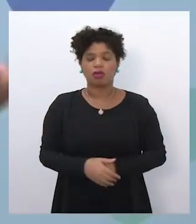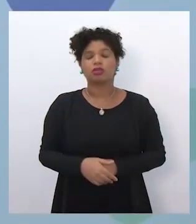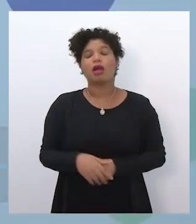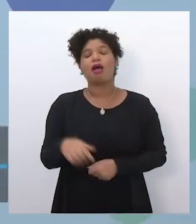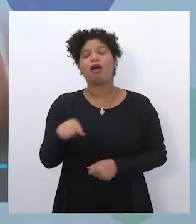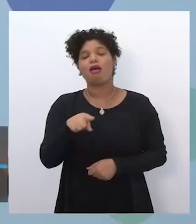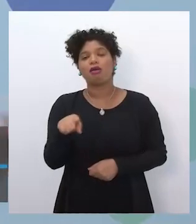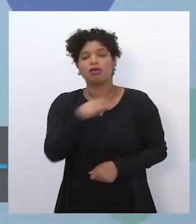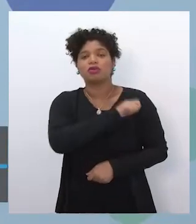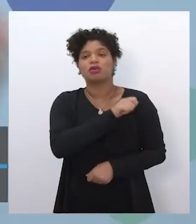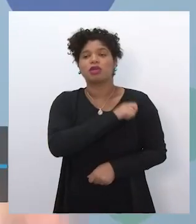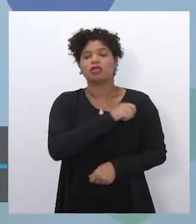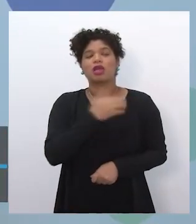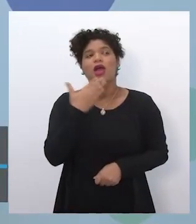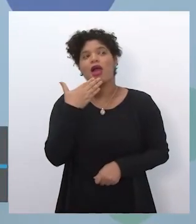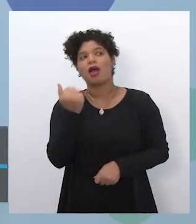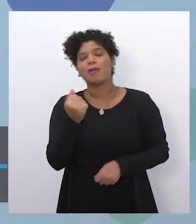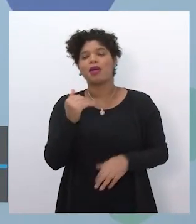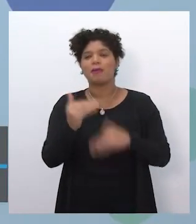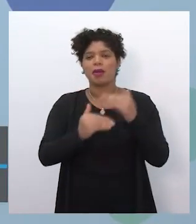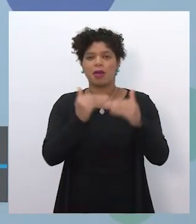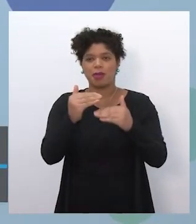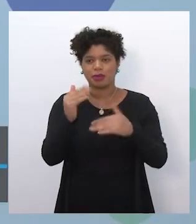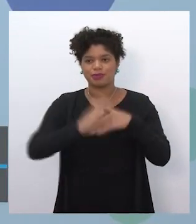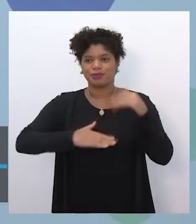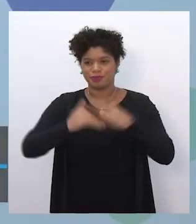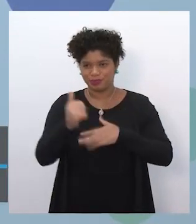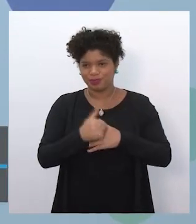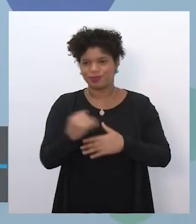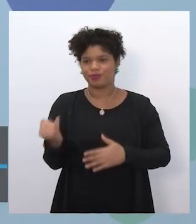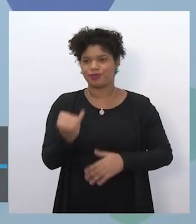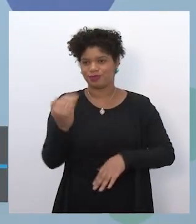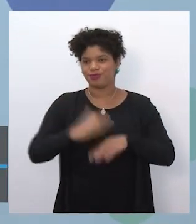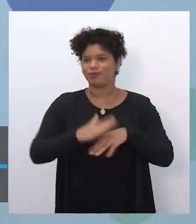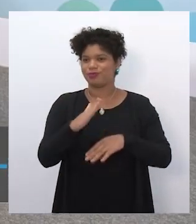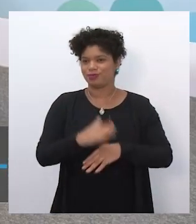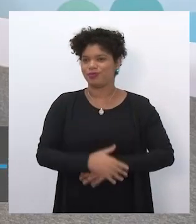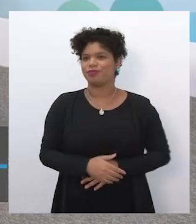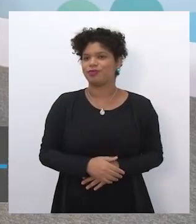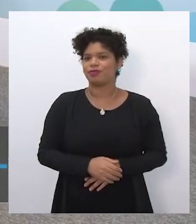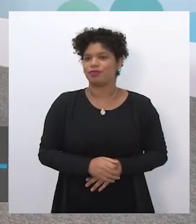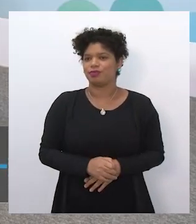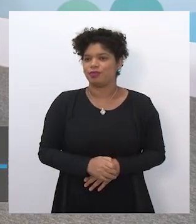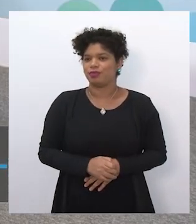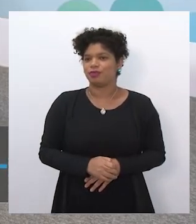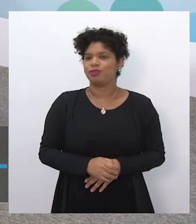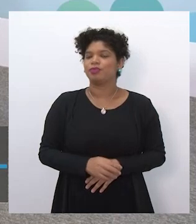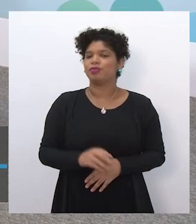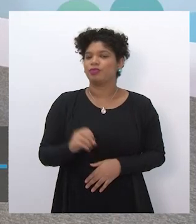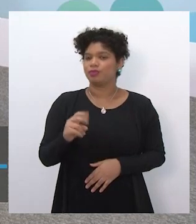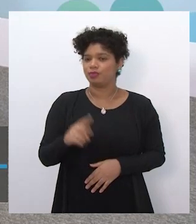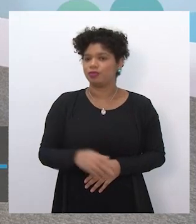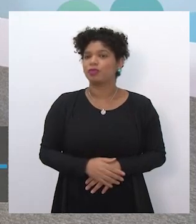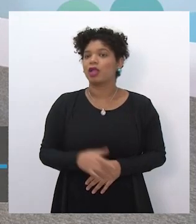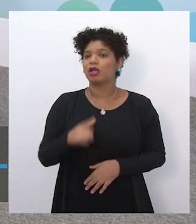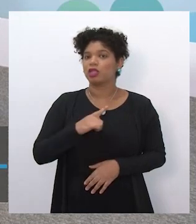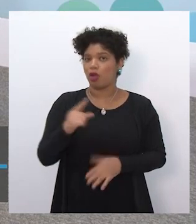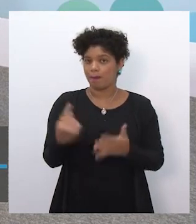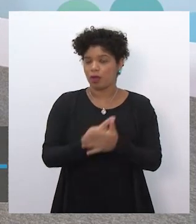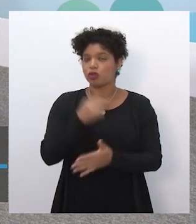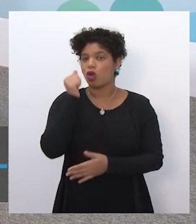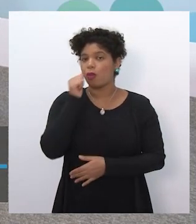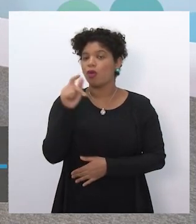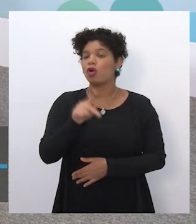rota para ele percorrer e desenvolver as habilidades mais importantes para ele. Dani, tem uma pergunta aqui bem importante do